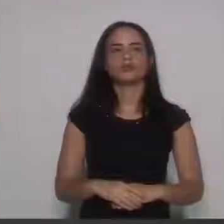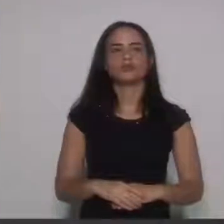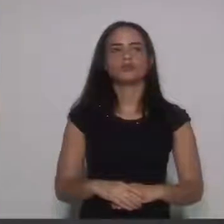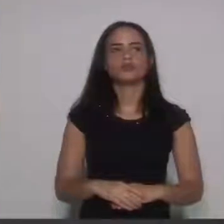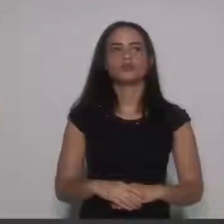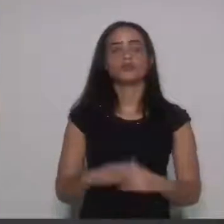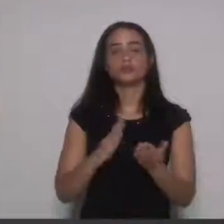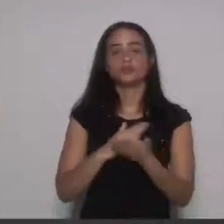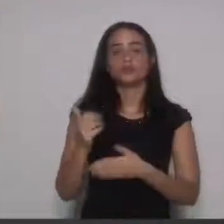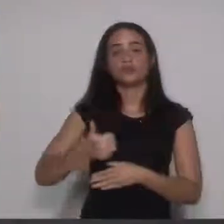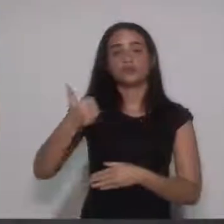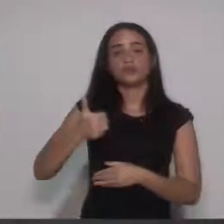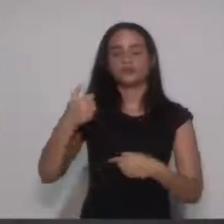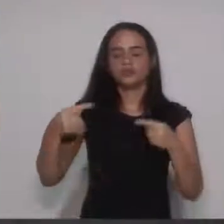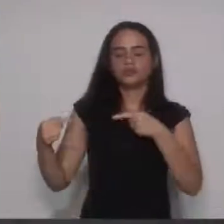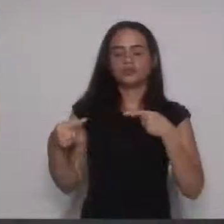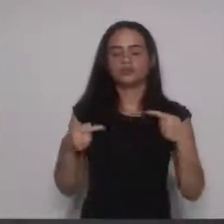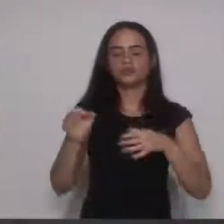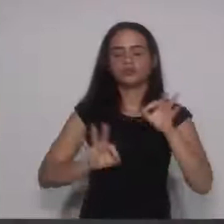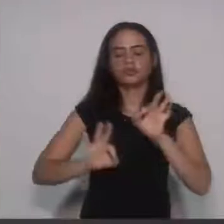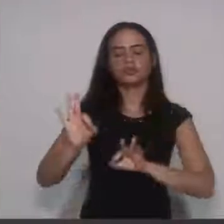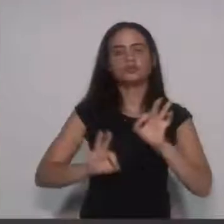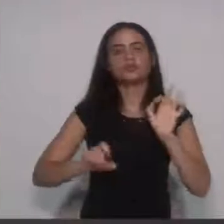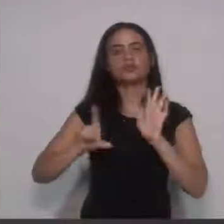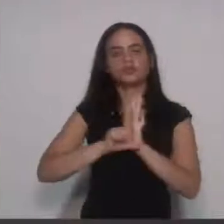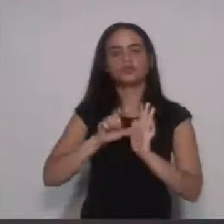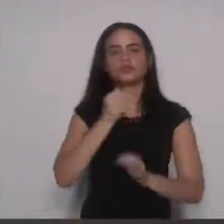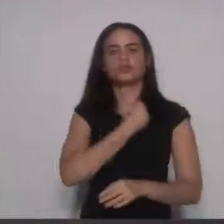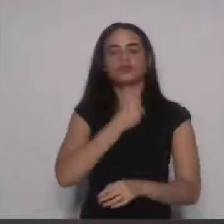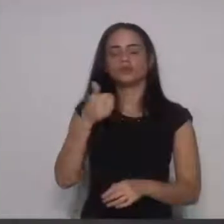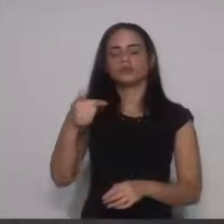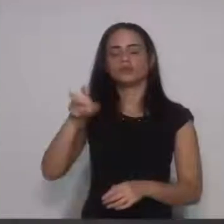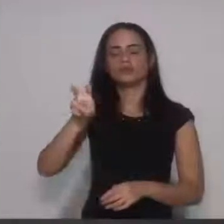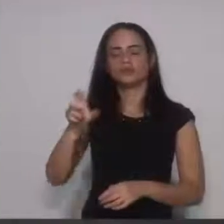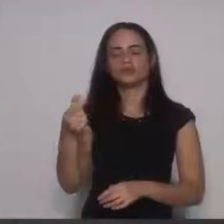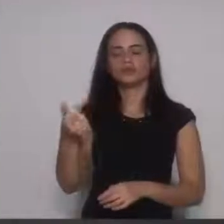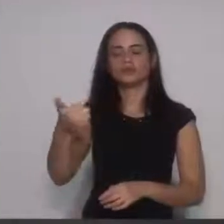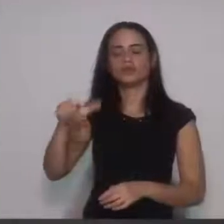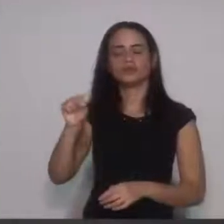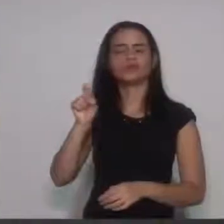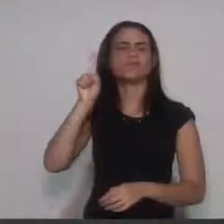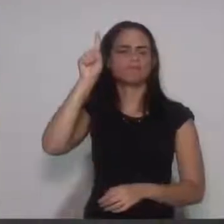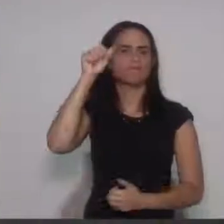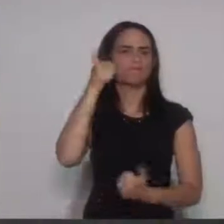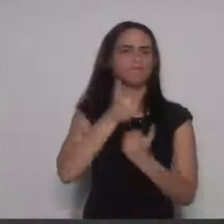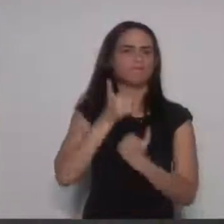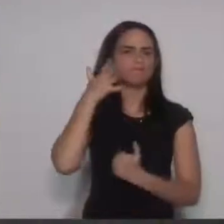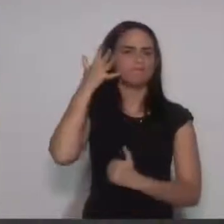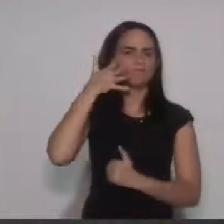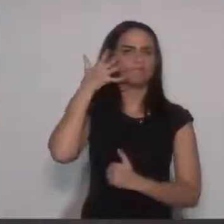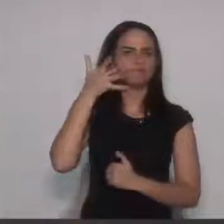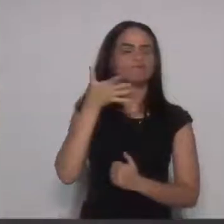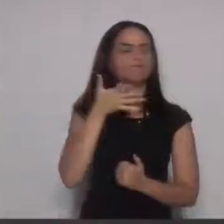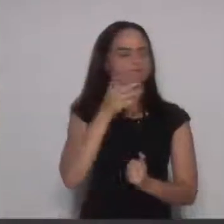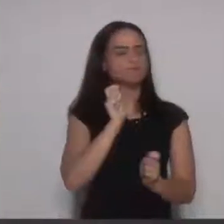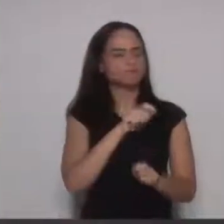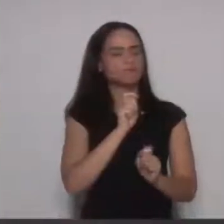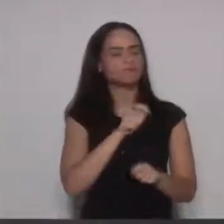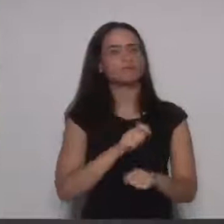Está em primeira discussão o projeto de lei número 75, 2018. Peço a palavra, senhor presidente. A palavra ao vereador Sando Rebeca.